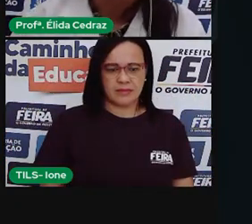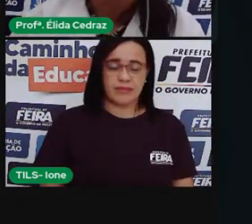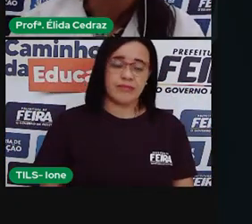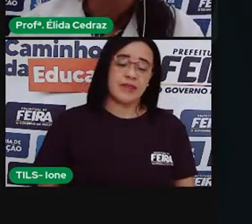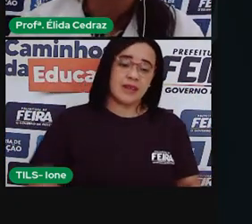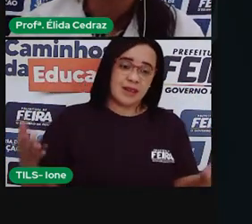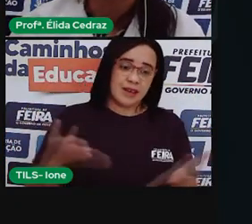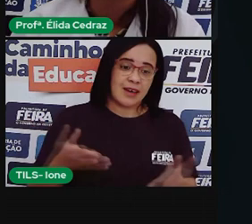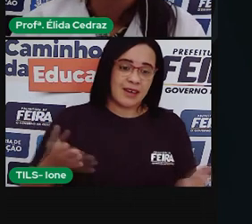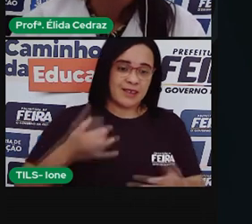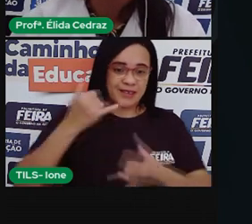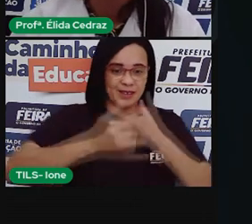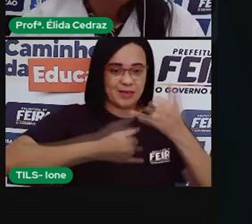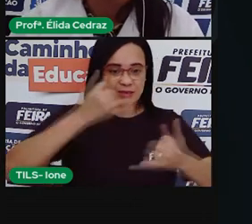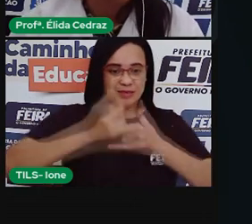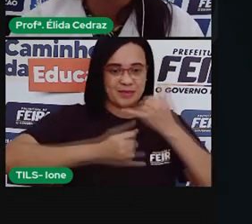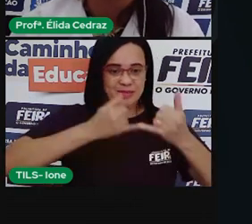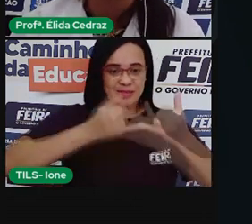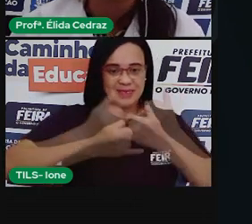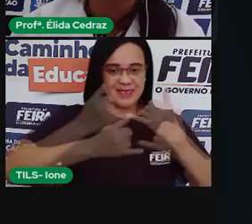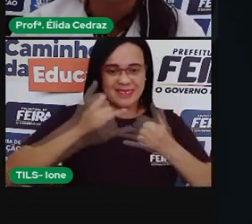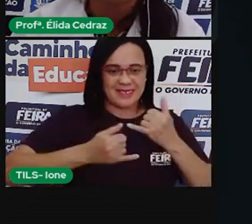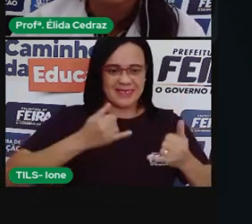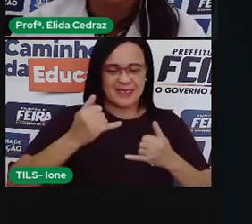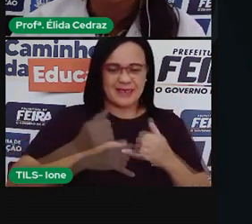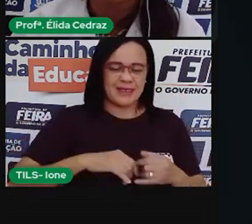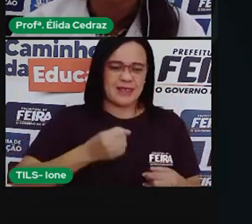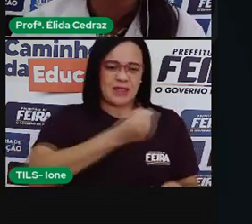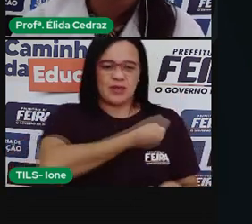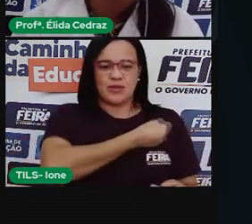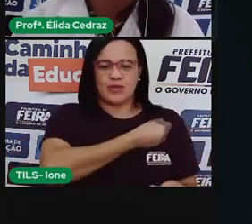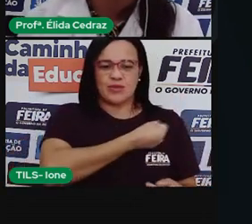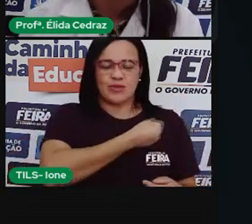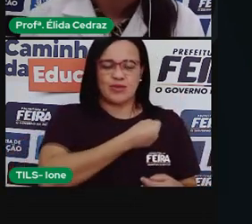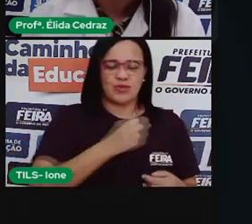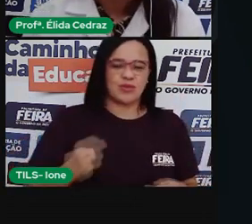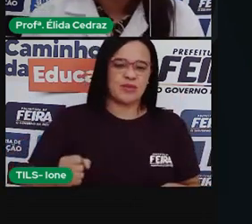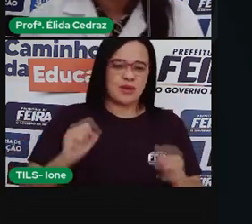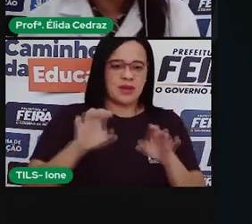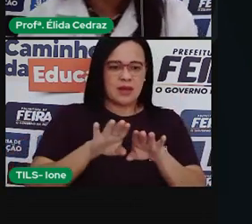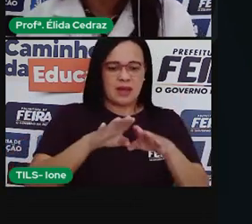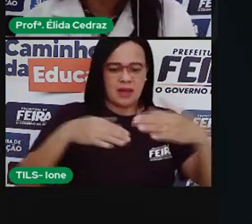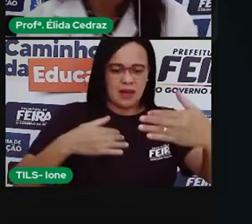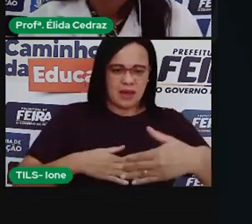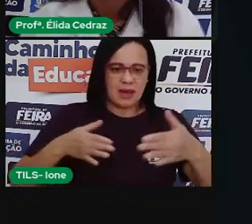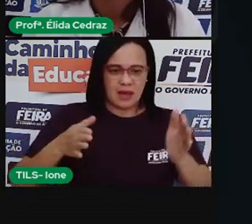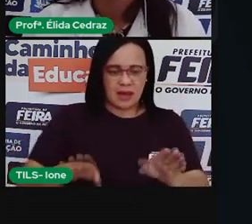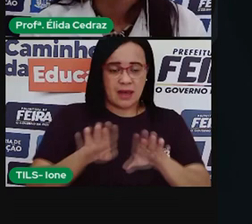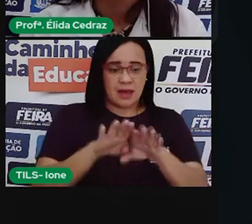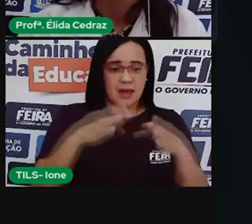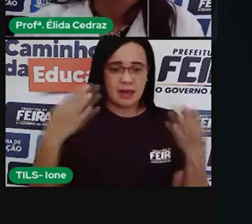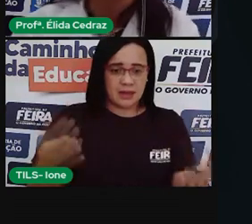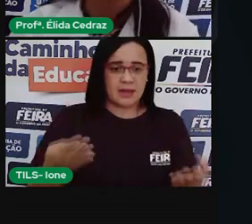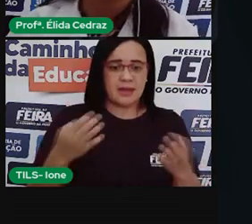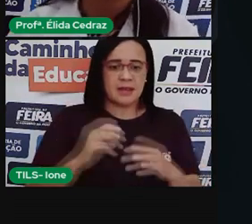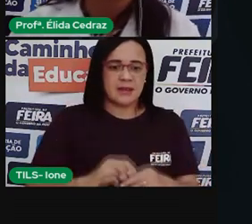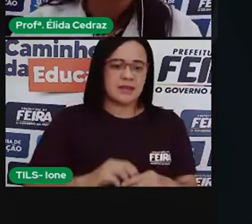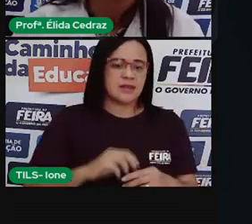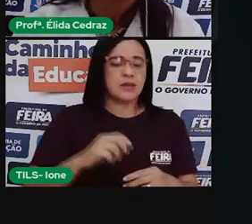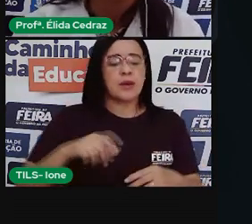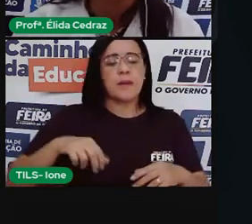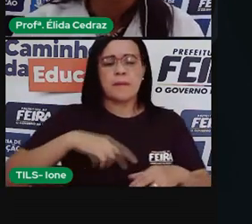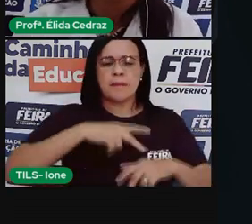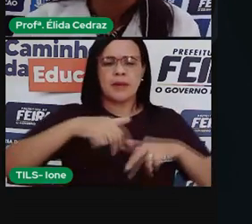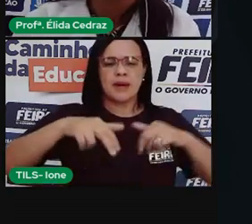agora nós vamos brincar com uma caixa. O nome do jogo é Abre a Caixa e nós vamos com o tema, passeando pela diversidade